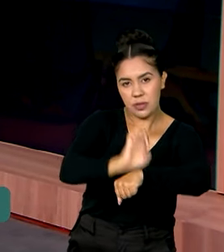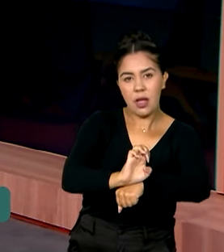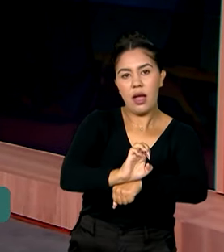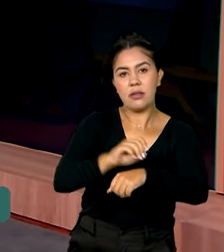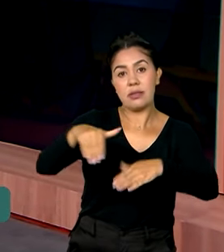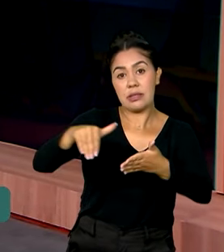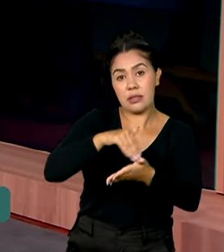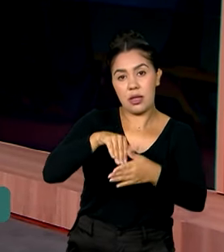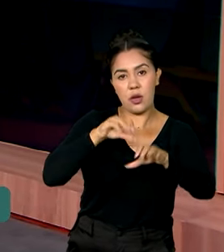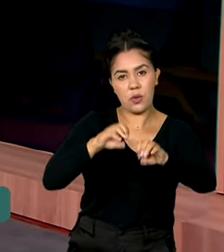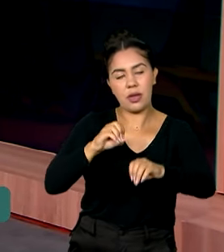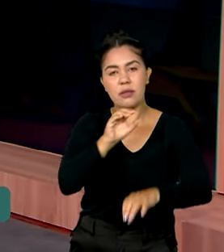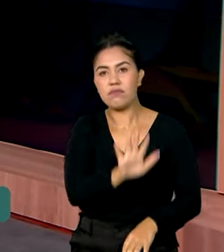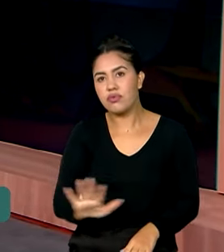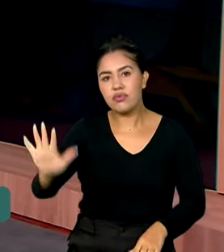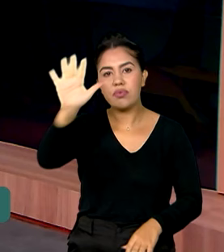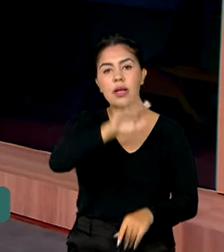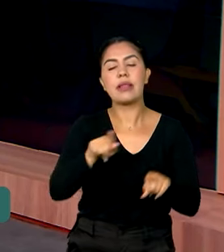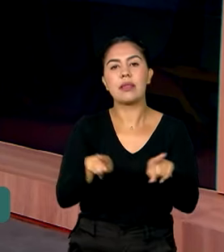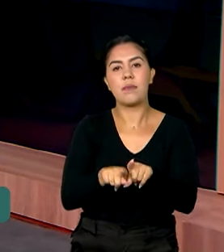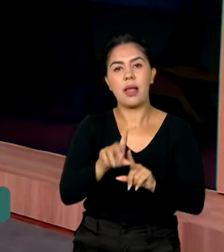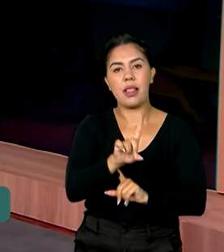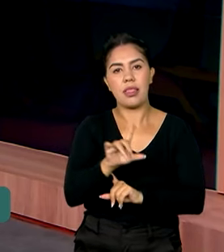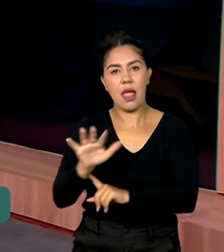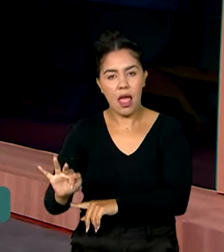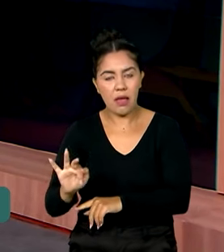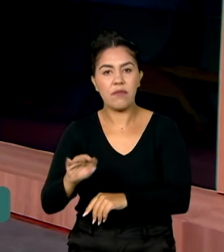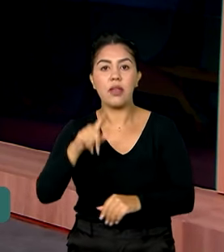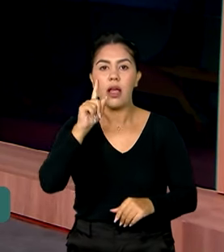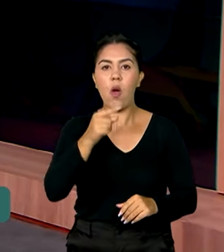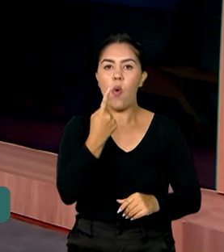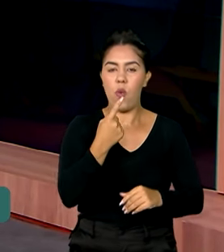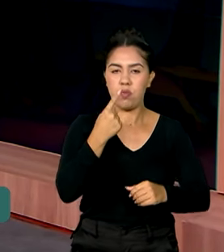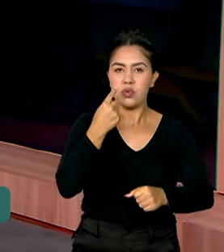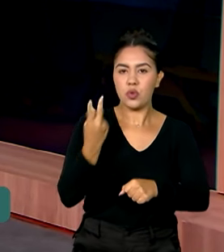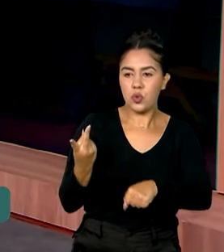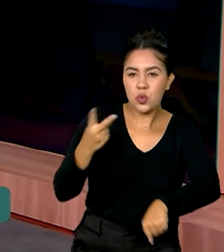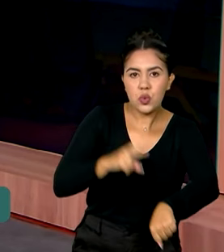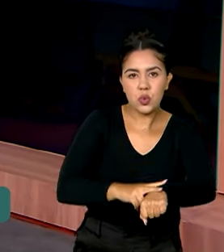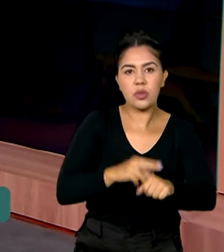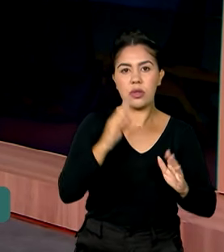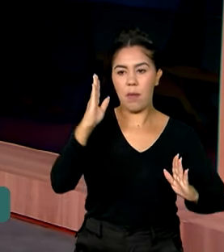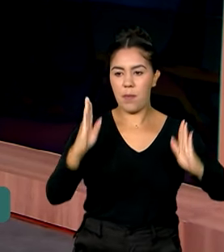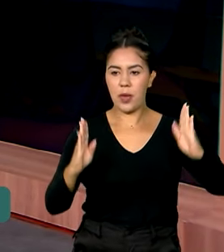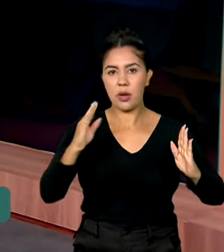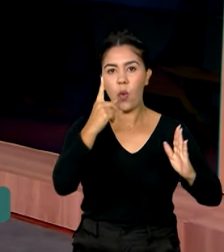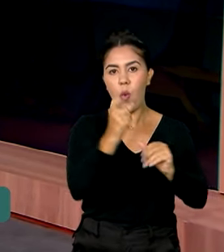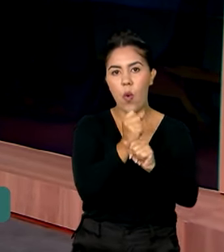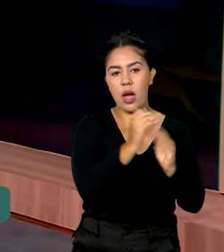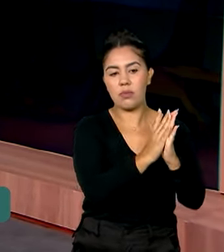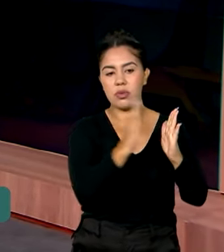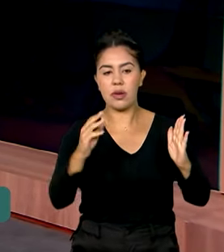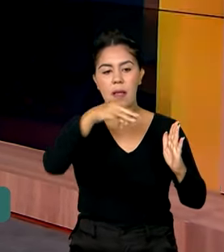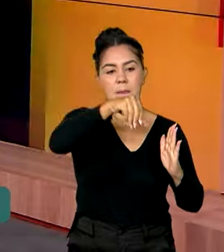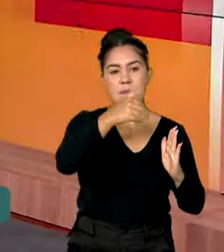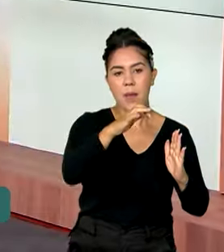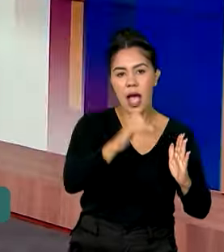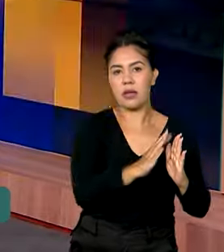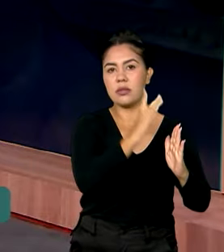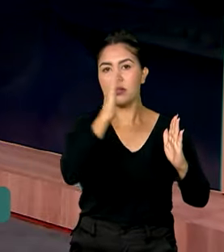Federal. Os valores são transferidos duas vezes por ano, geralmente em março e agosto.